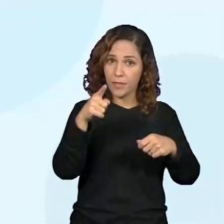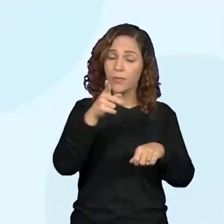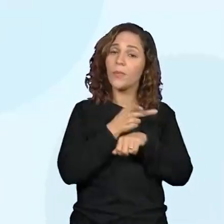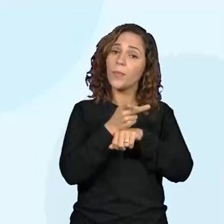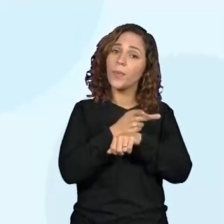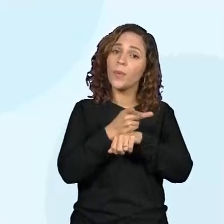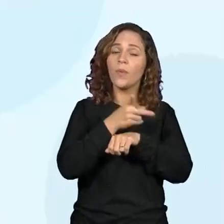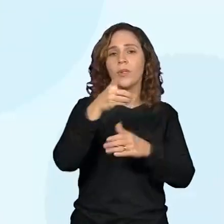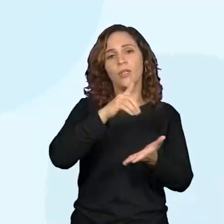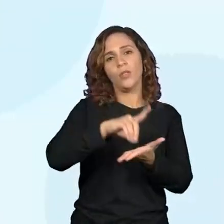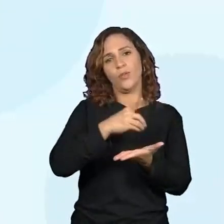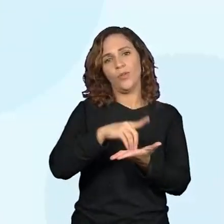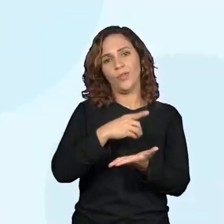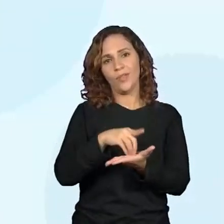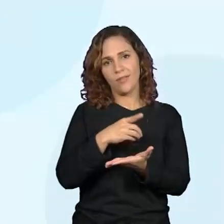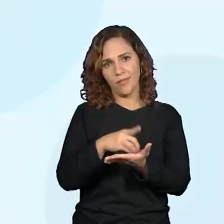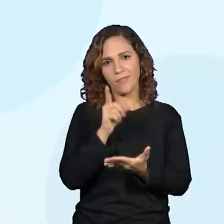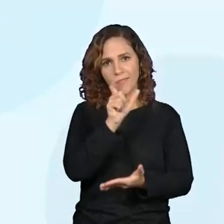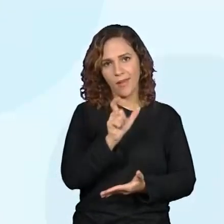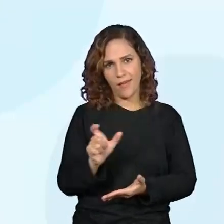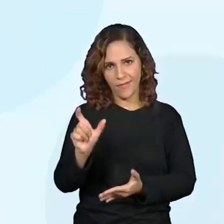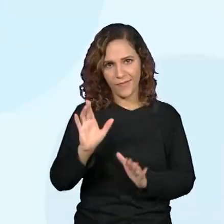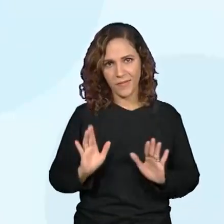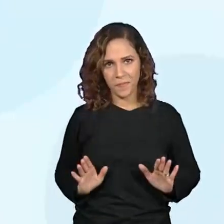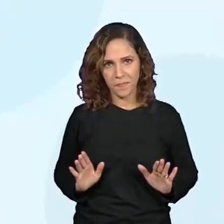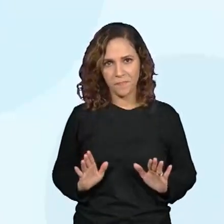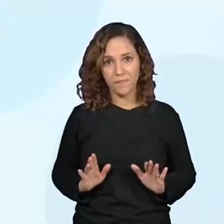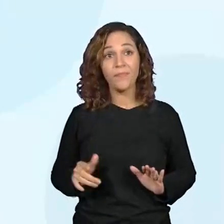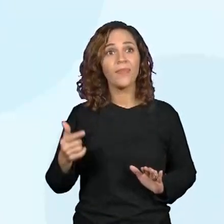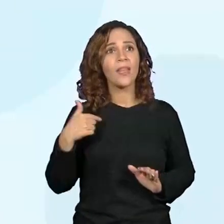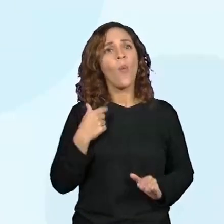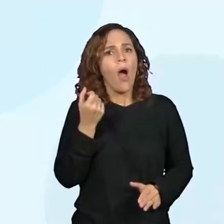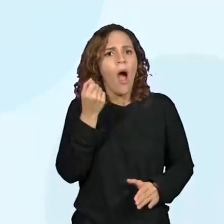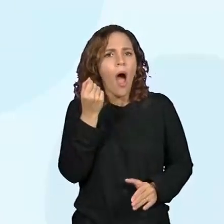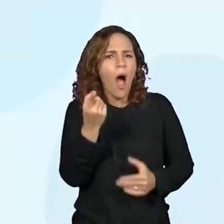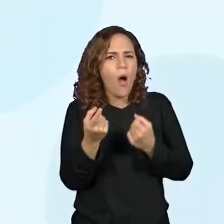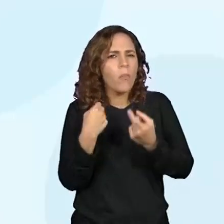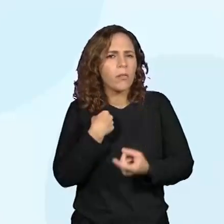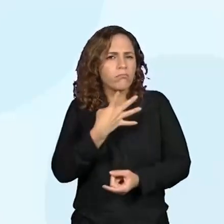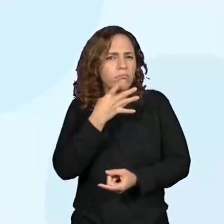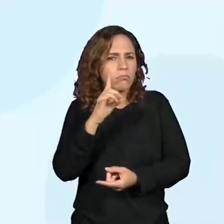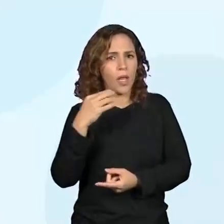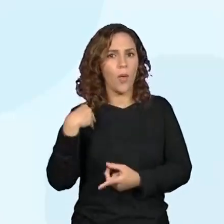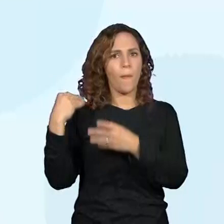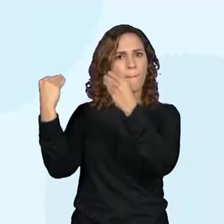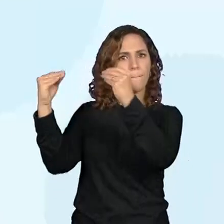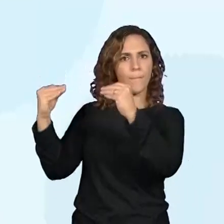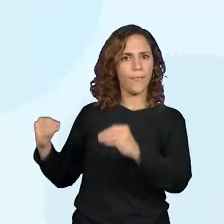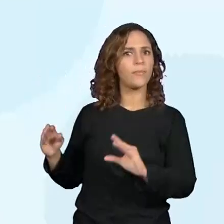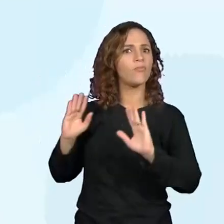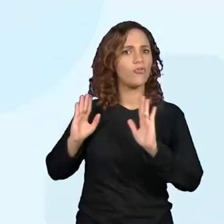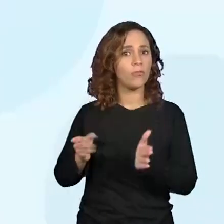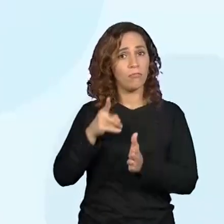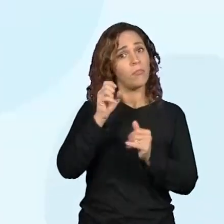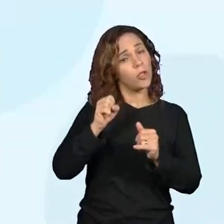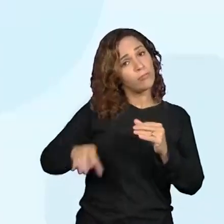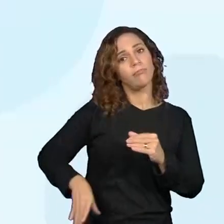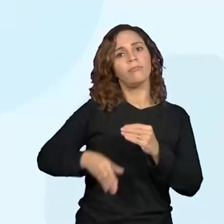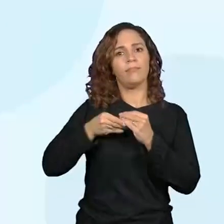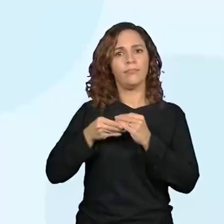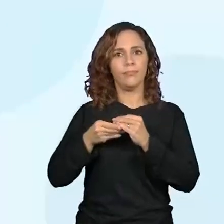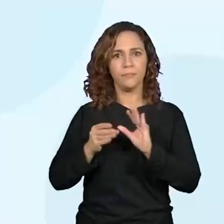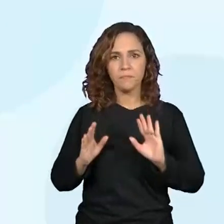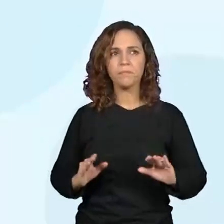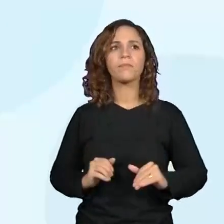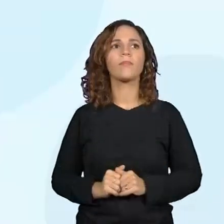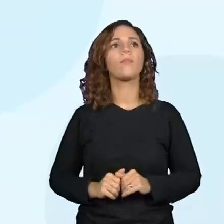utilize o dicionário. O professor pegou algumas palavras que ele não conhecia, tá bom? Então, vou trazer aqui para você algumas